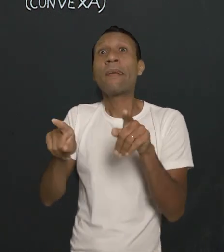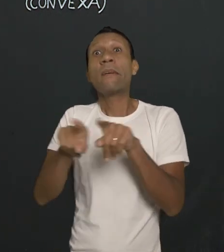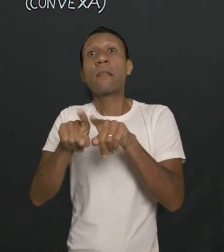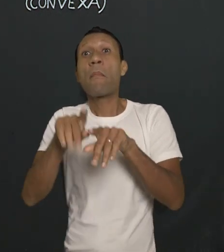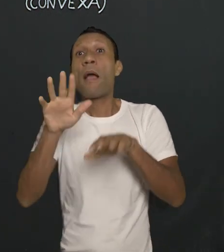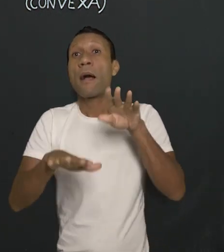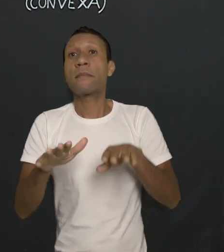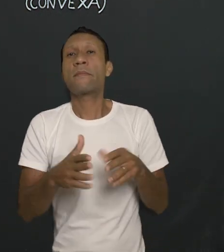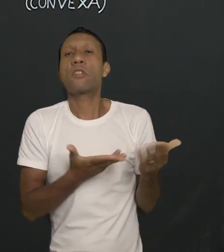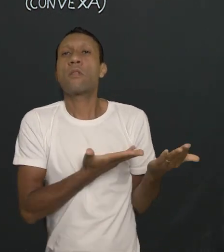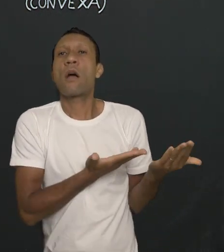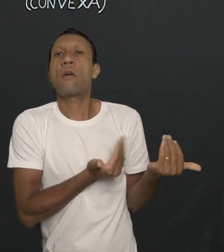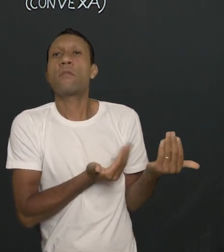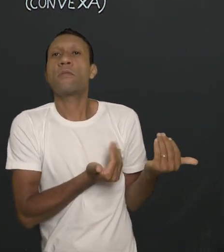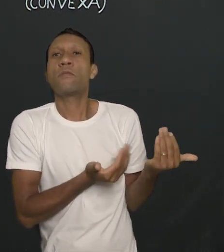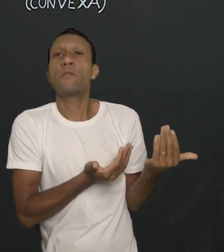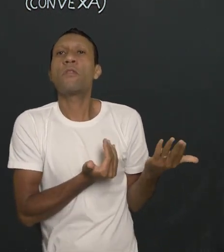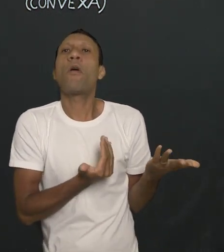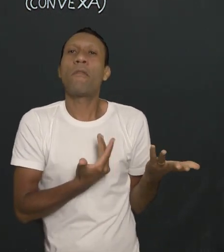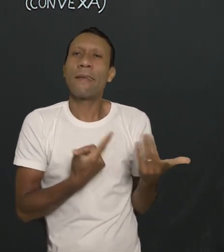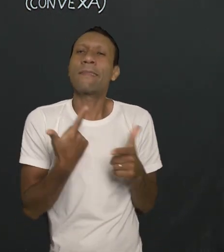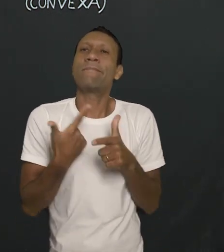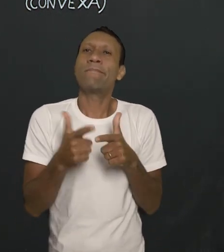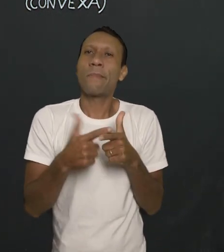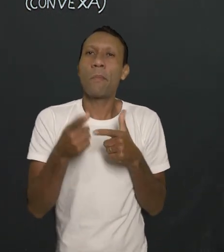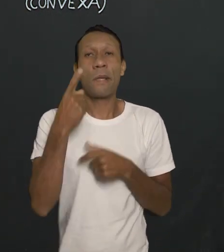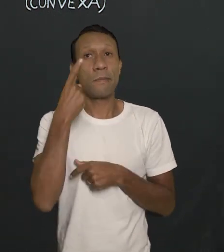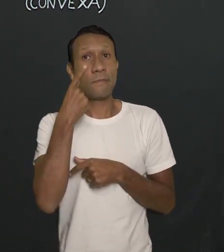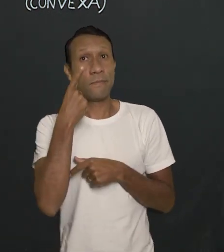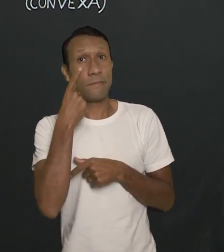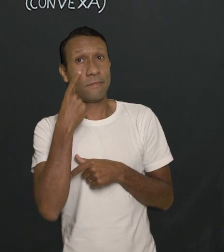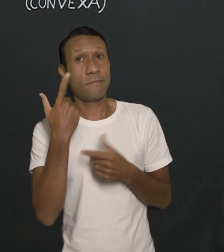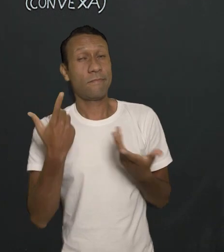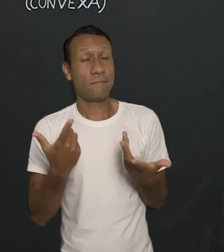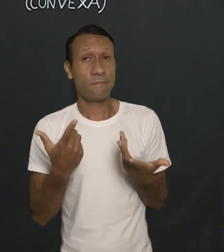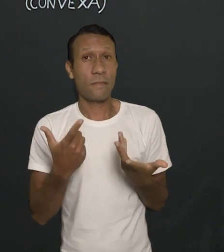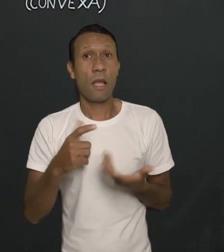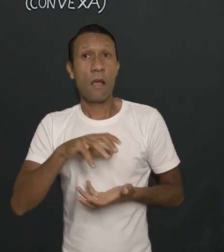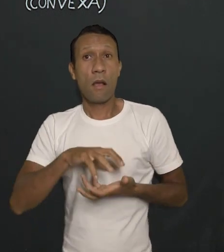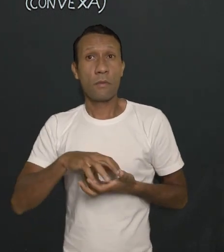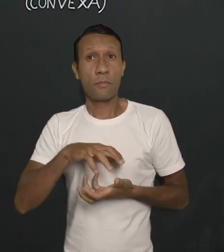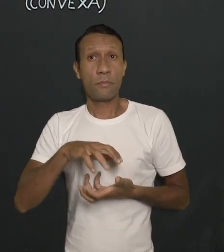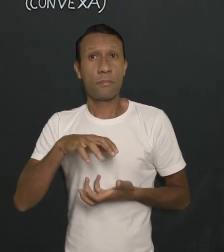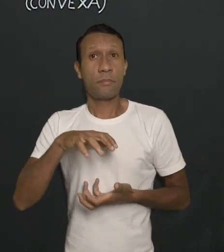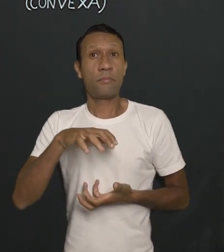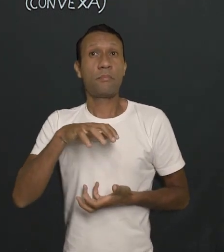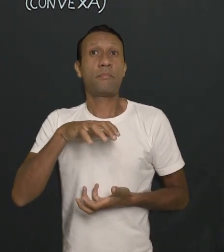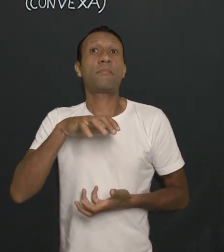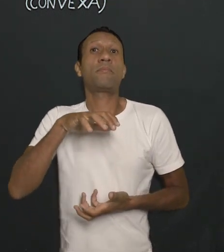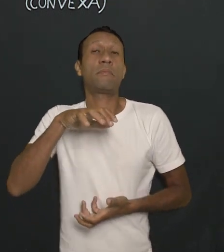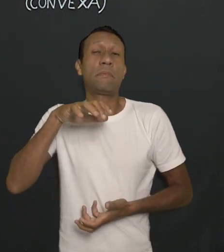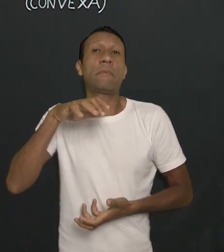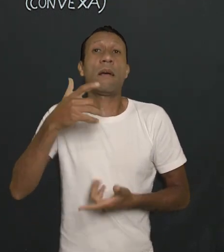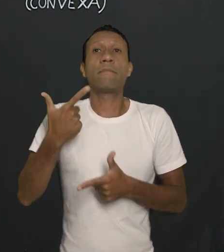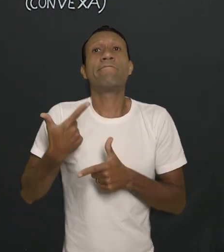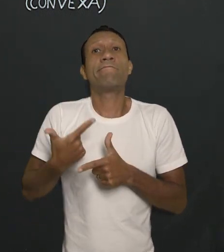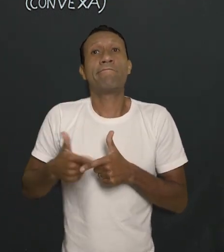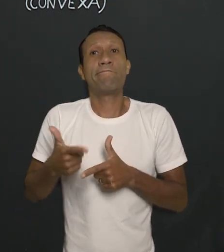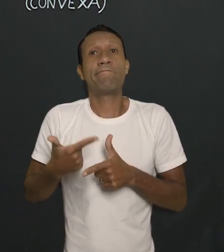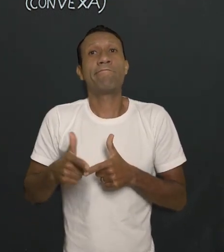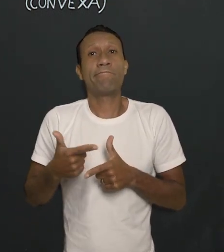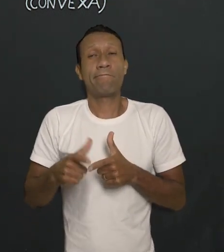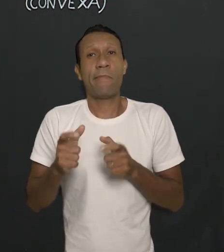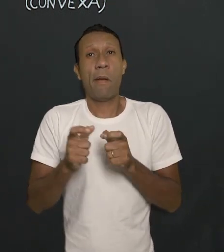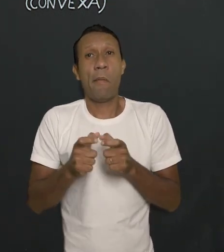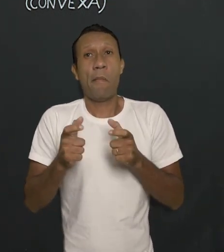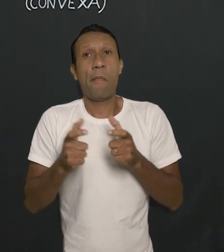alongar um pouco mais? Então olha que chato. Se você já era míope na adolescência ou antes da adolescência, pode ser que